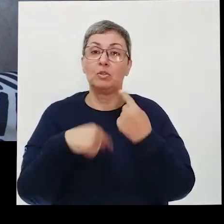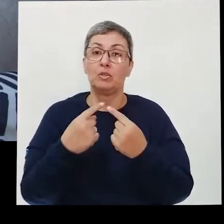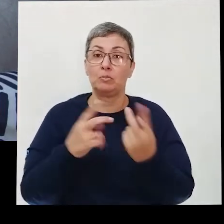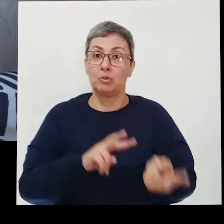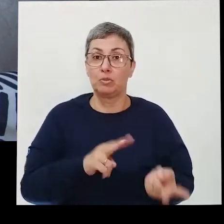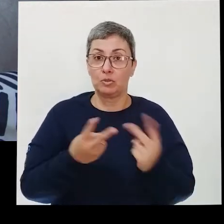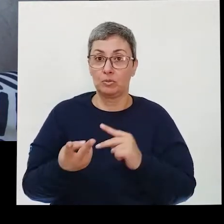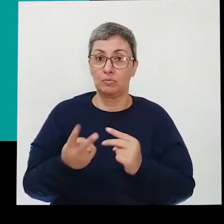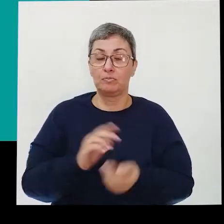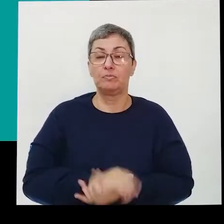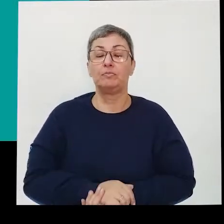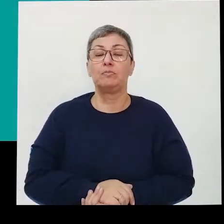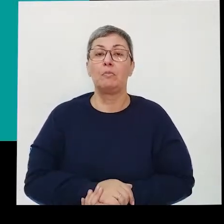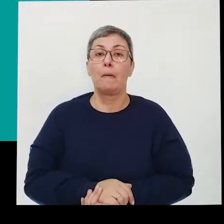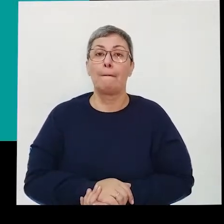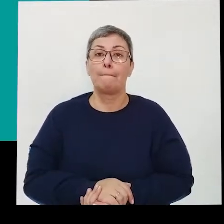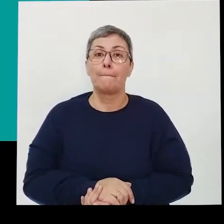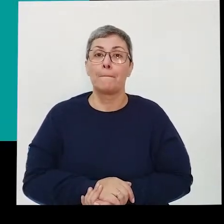-transplantes também.